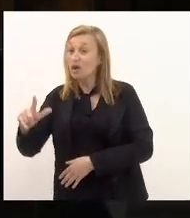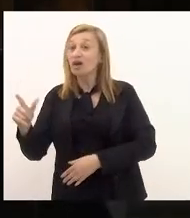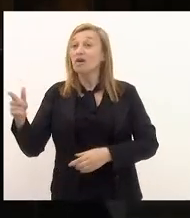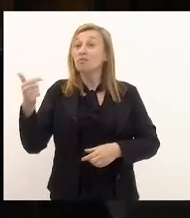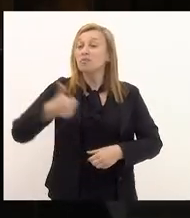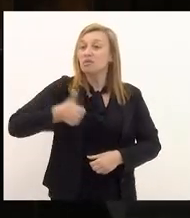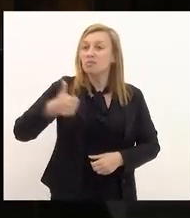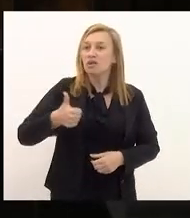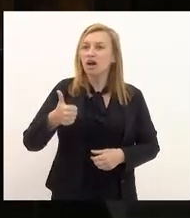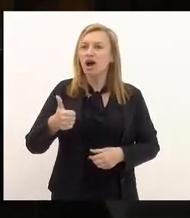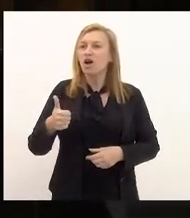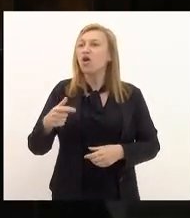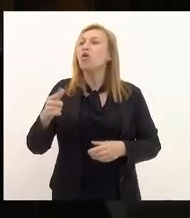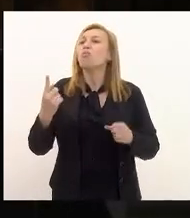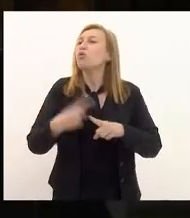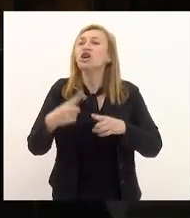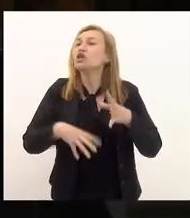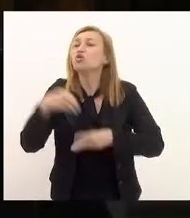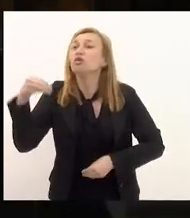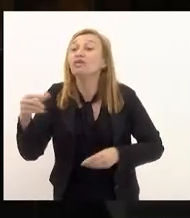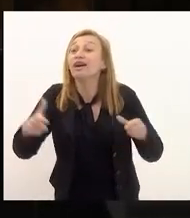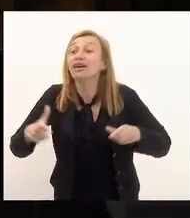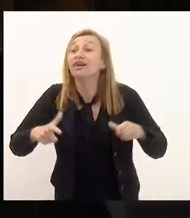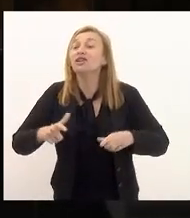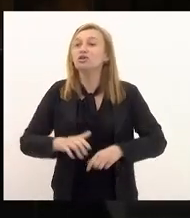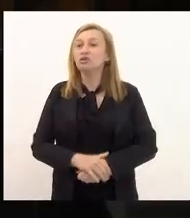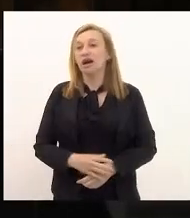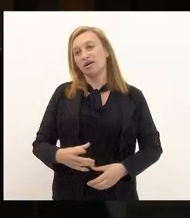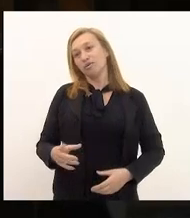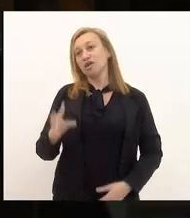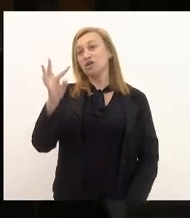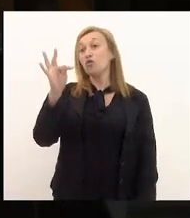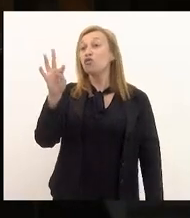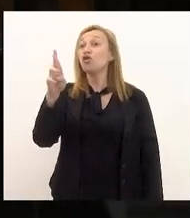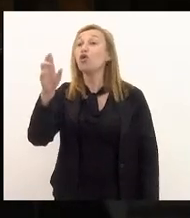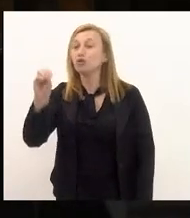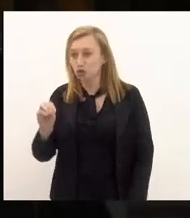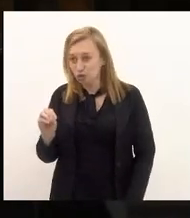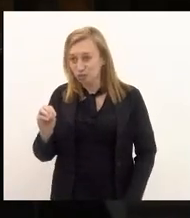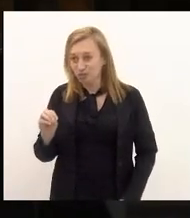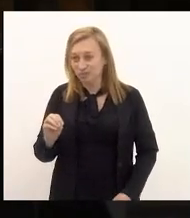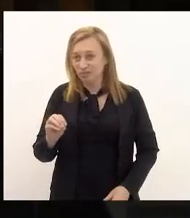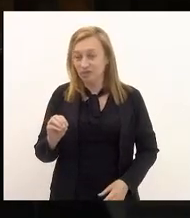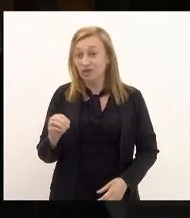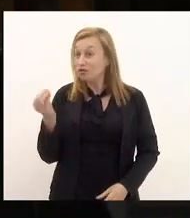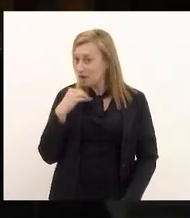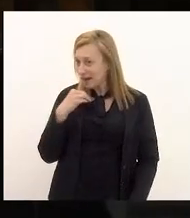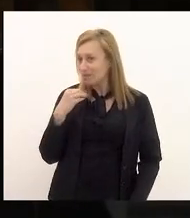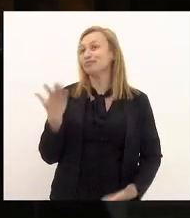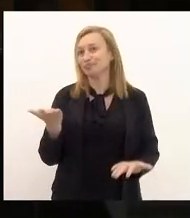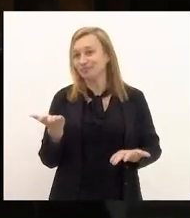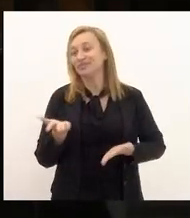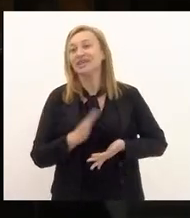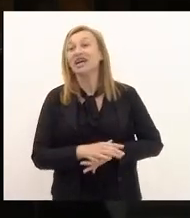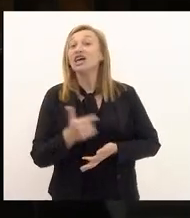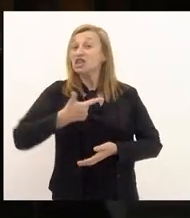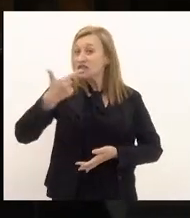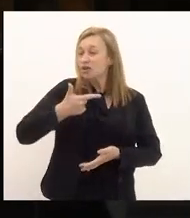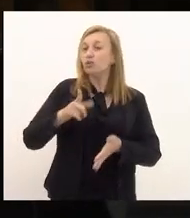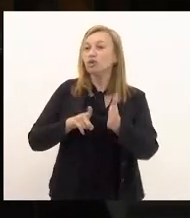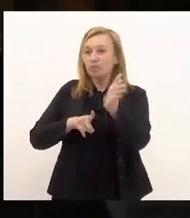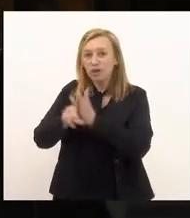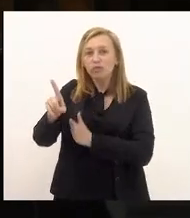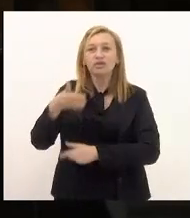que não estão aqui agora para debater porque são frouxos segundo lugar eu pergunto